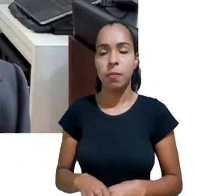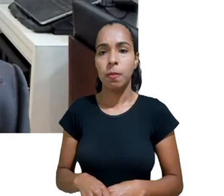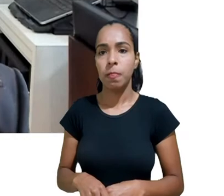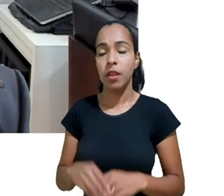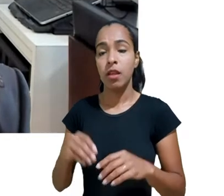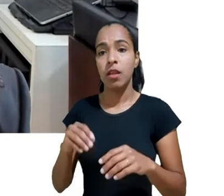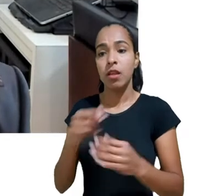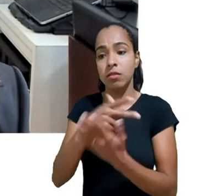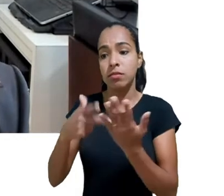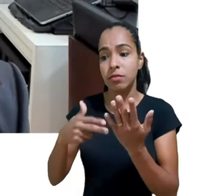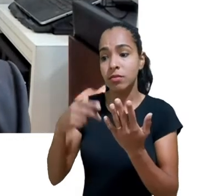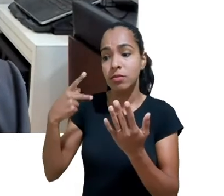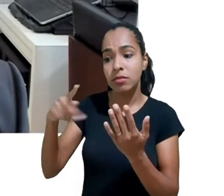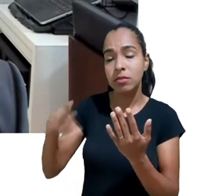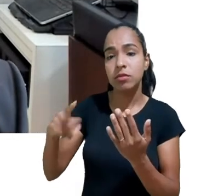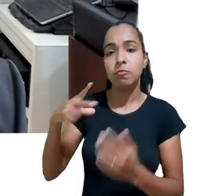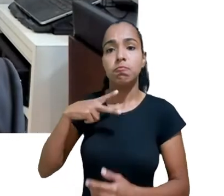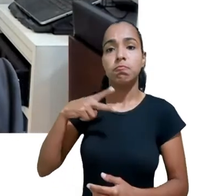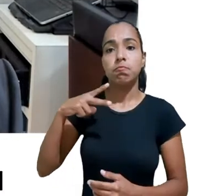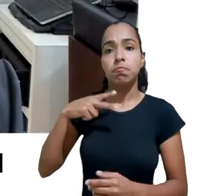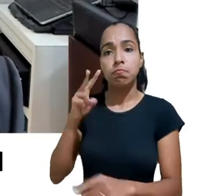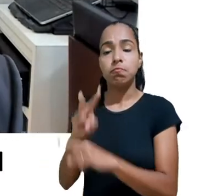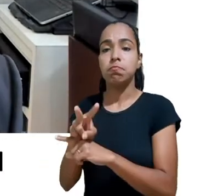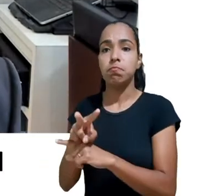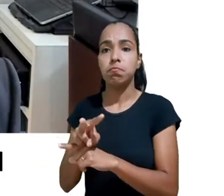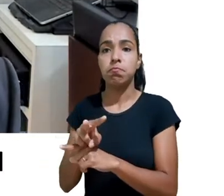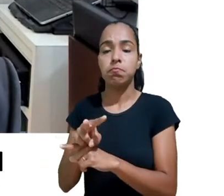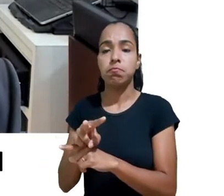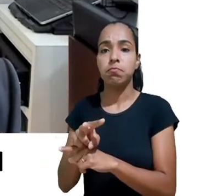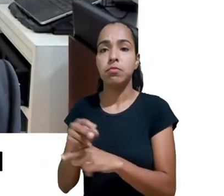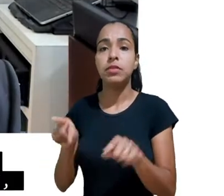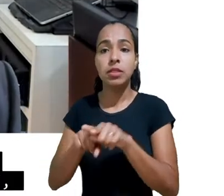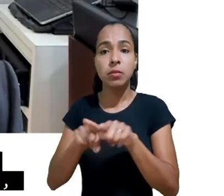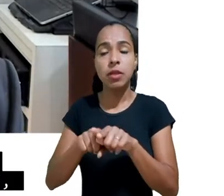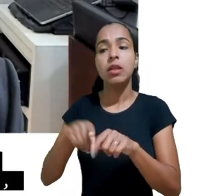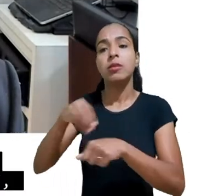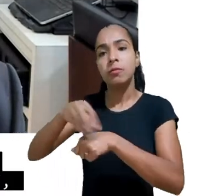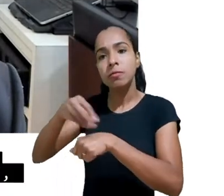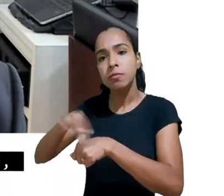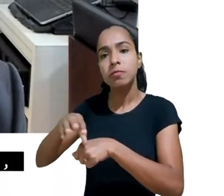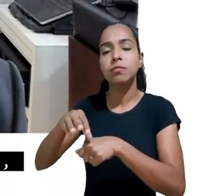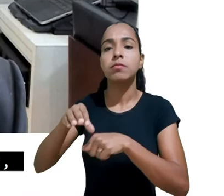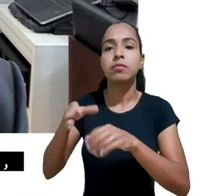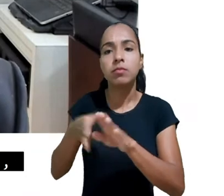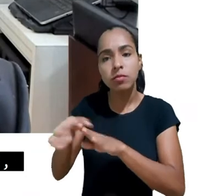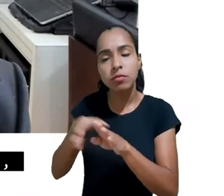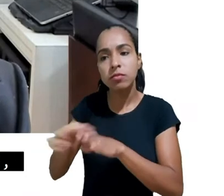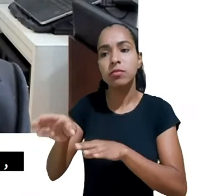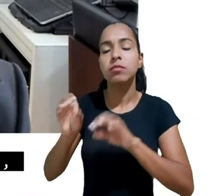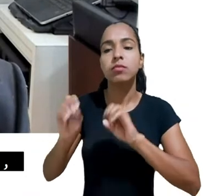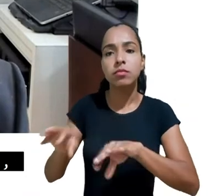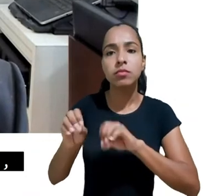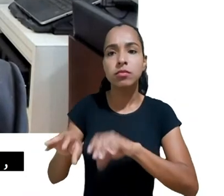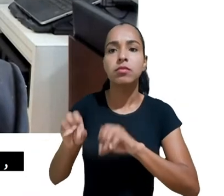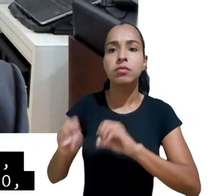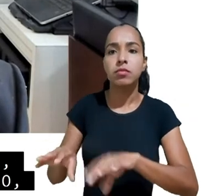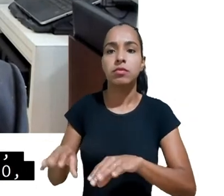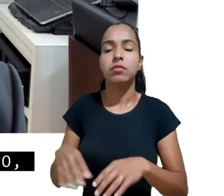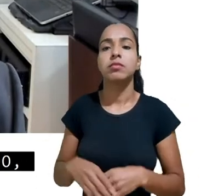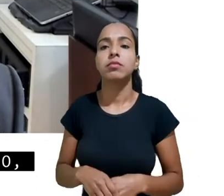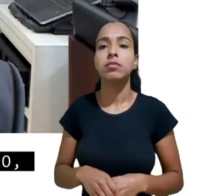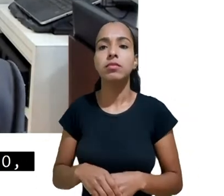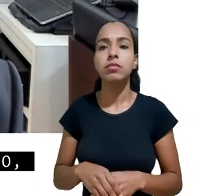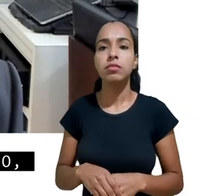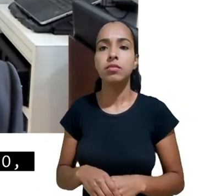sempre claro pressionando orientando trazendo esse debate à tona e acho que é muito